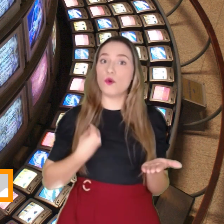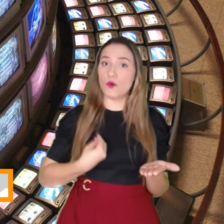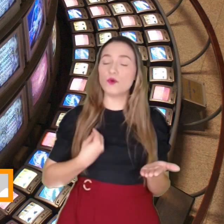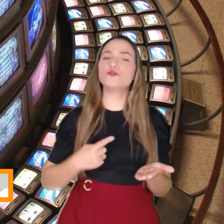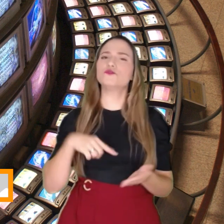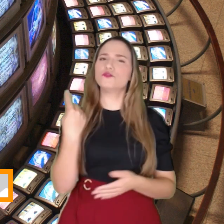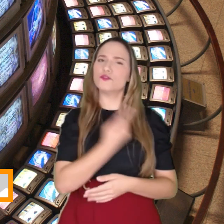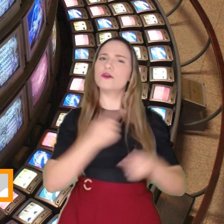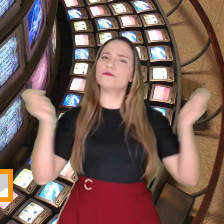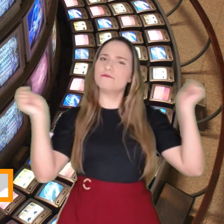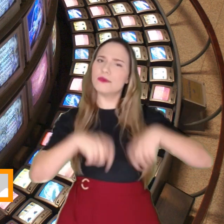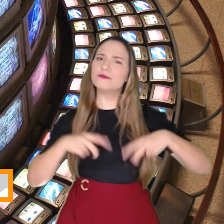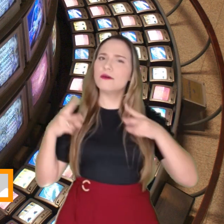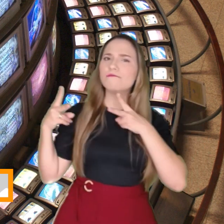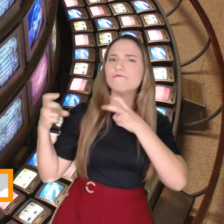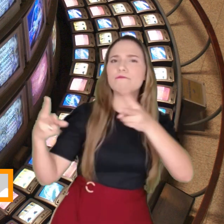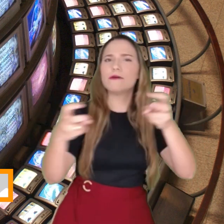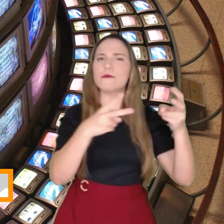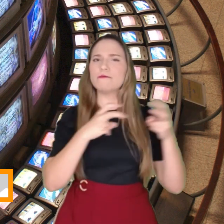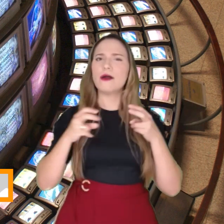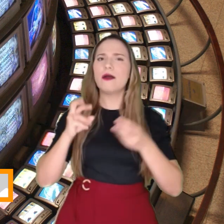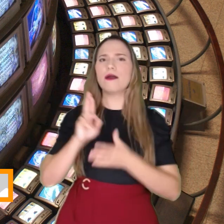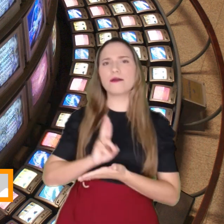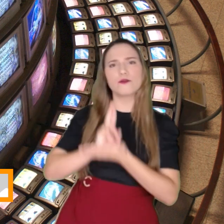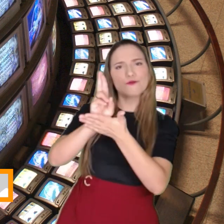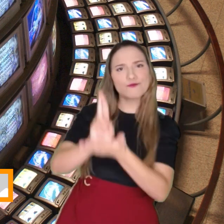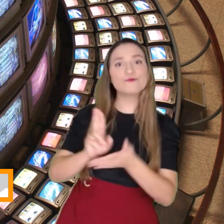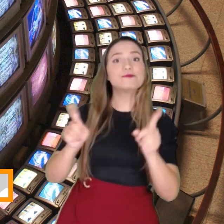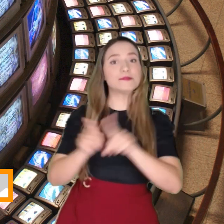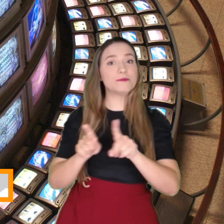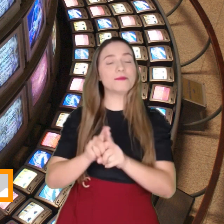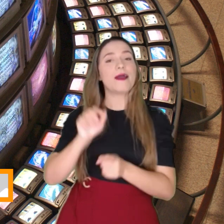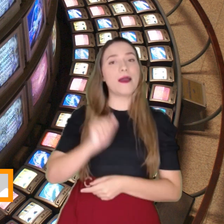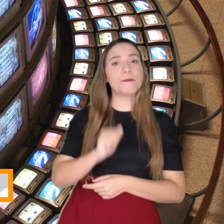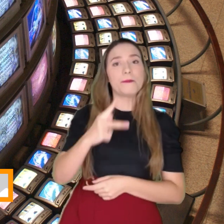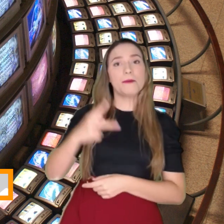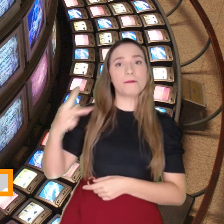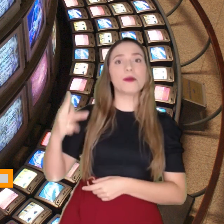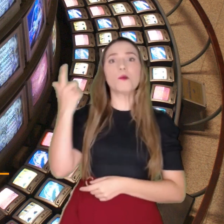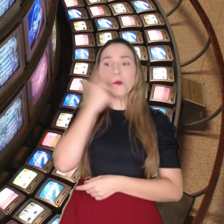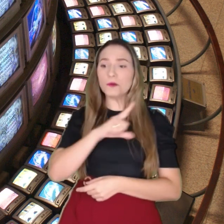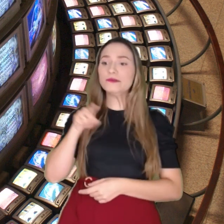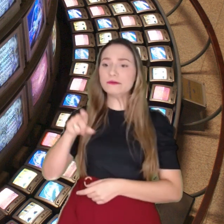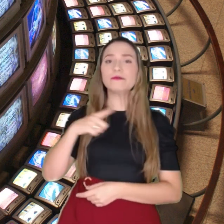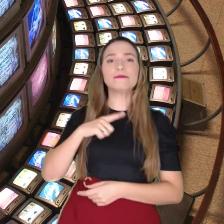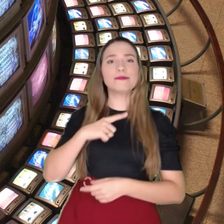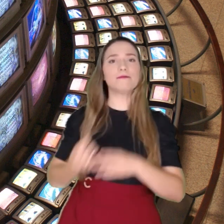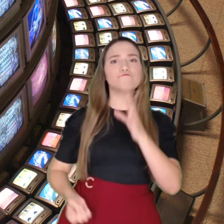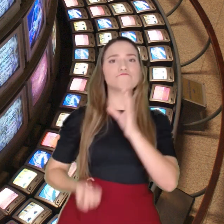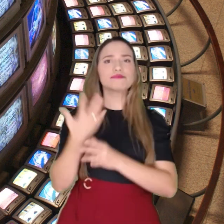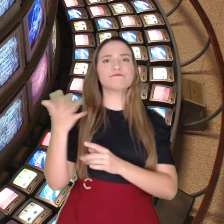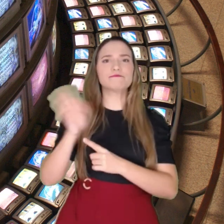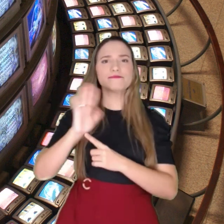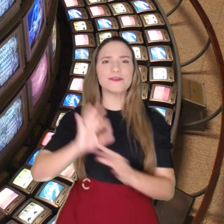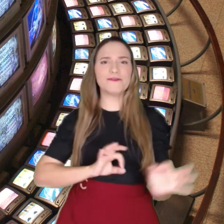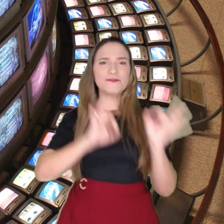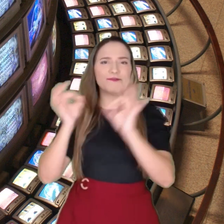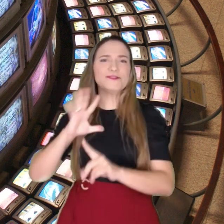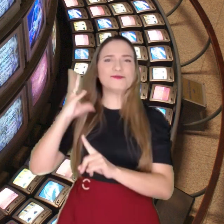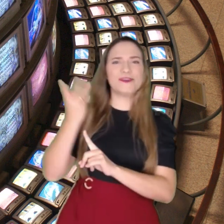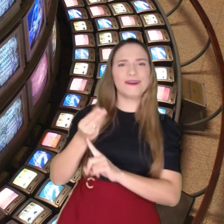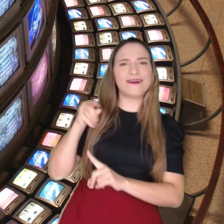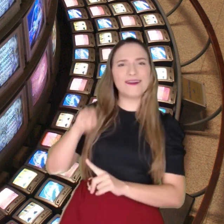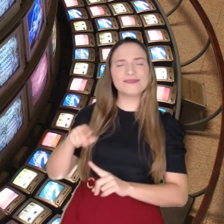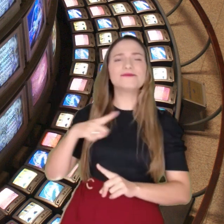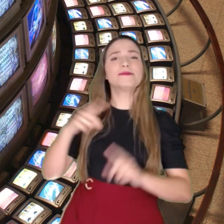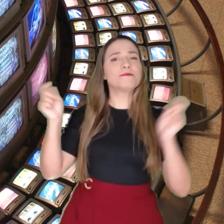Atualmente, temos a capacidade de explorar recursos e aplicativos que possibilitam a produção